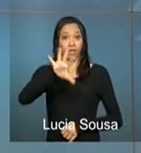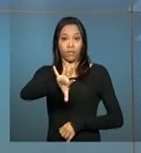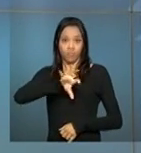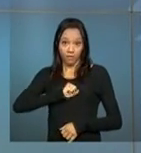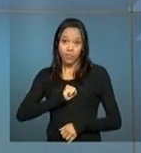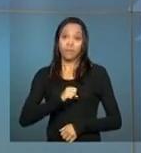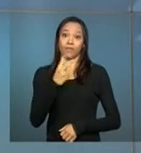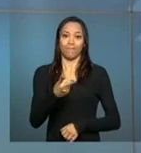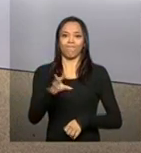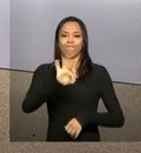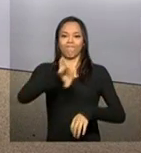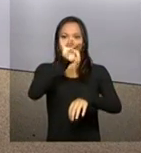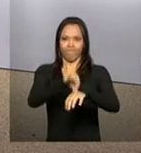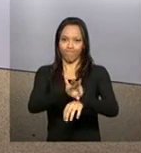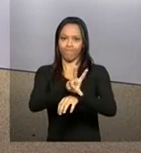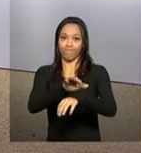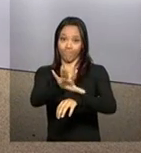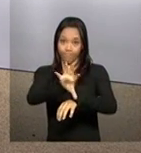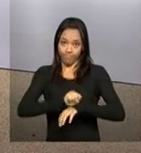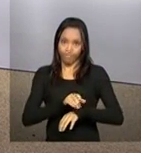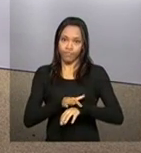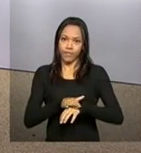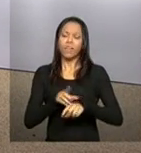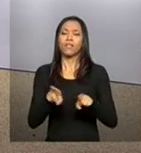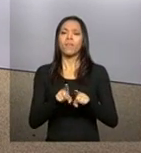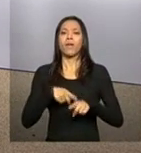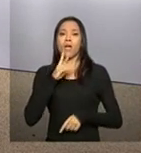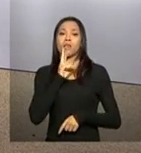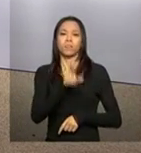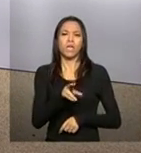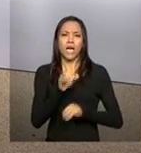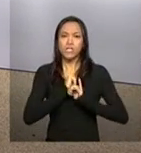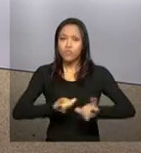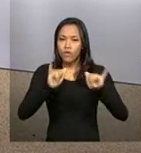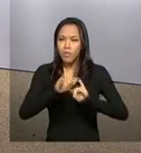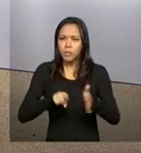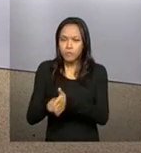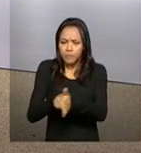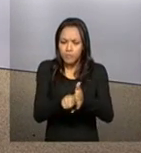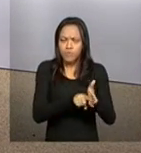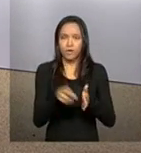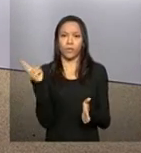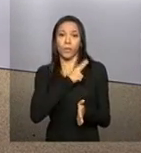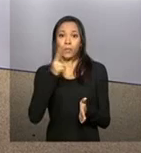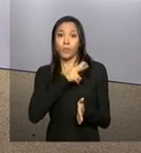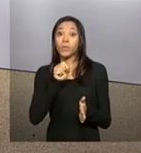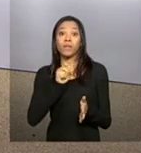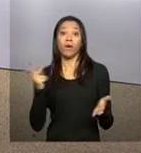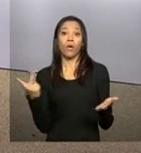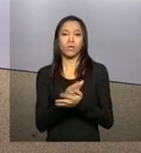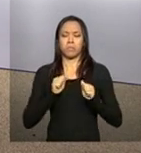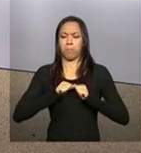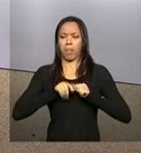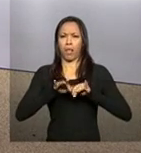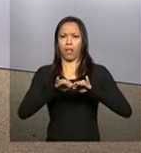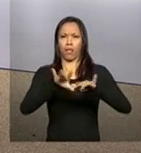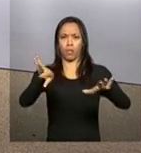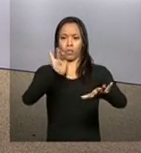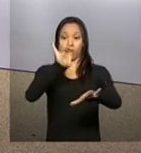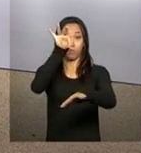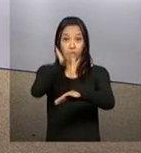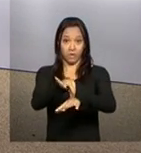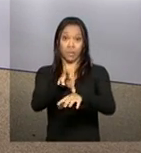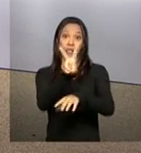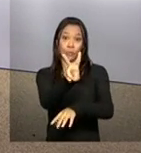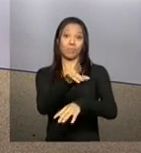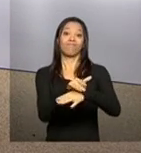febre chikungunya. Também será apresentado o resultado dos dados do levantamento rápido do índice de infestação do mosquito transmissor